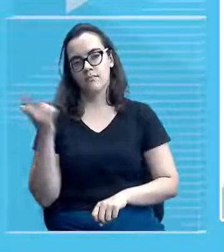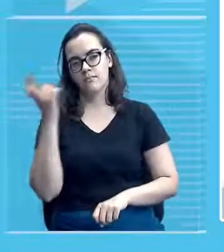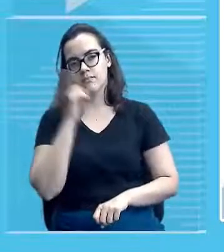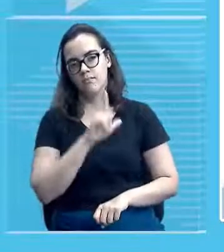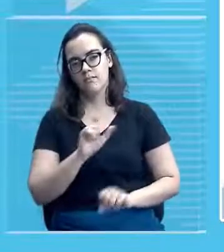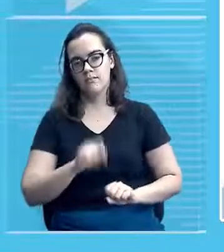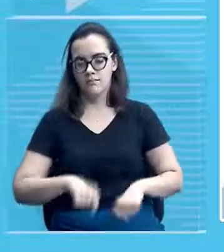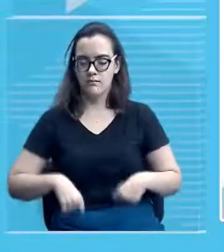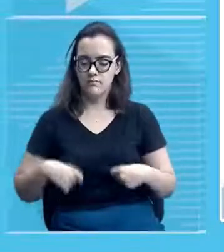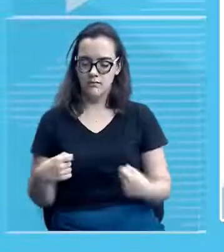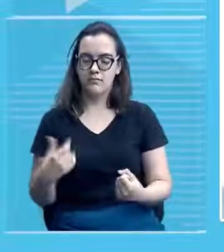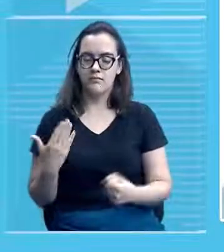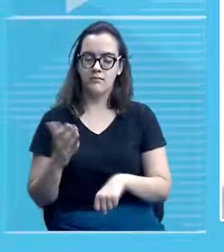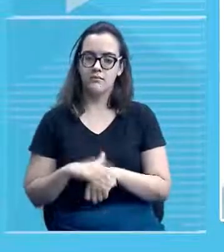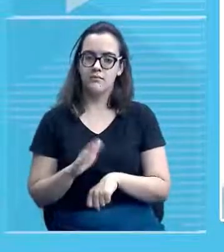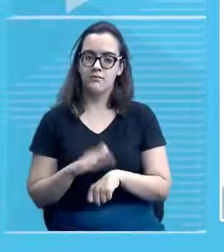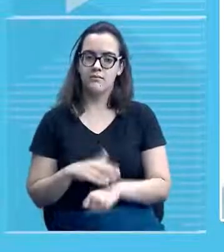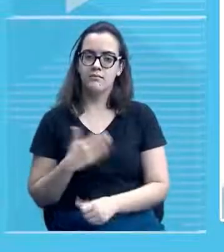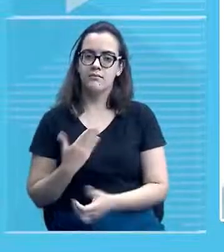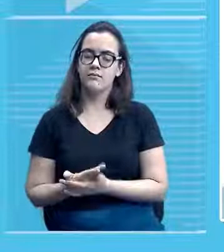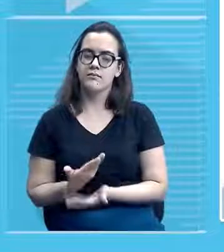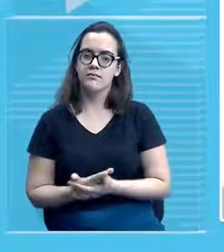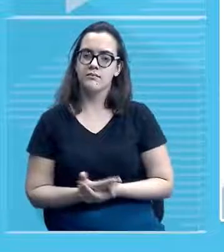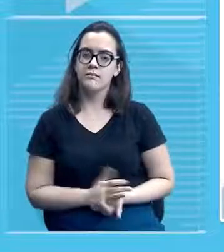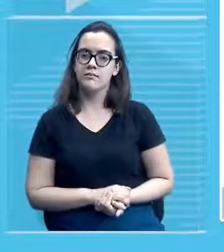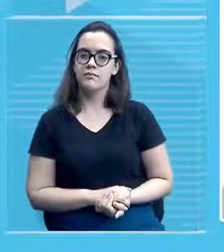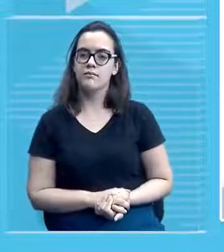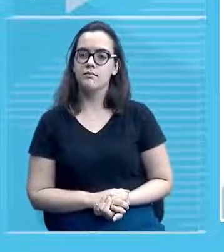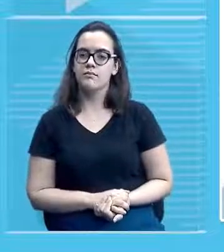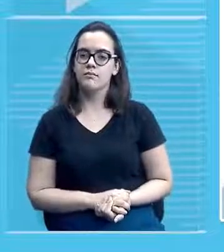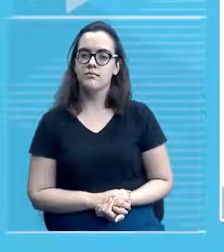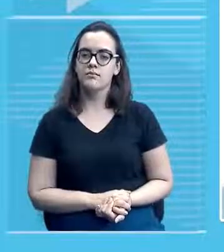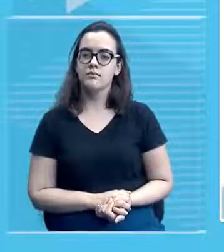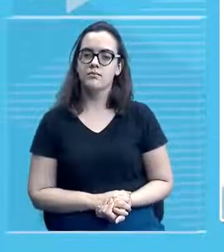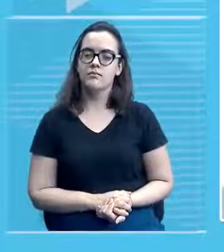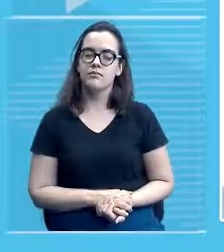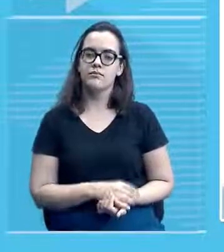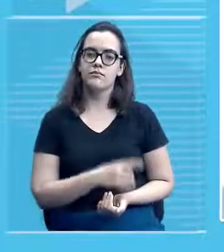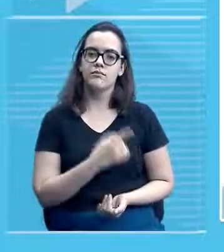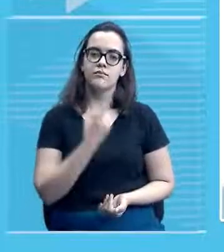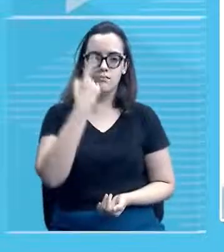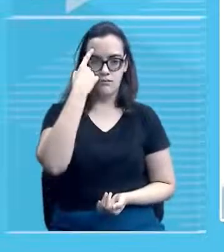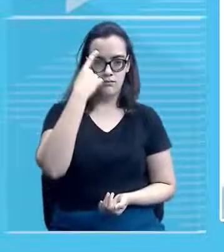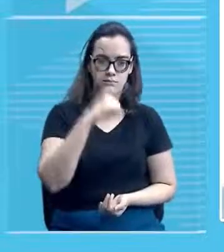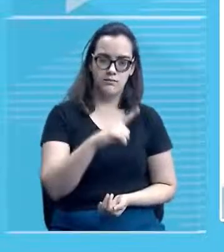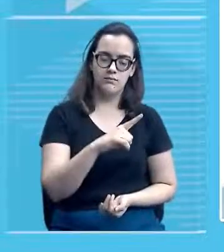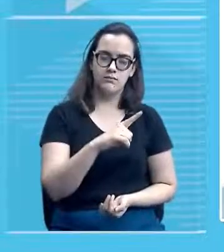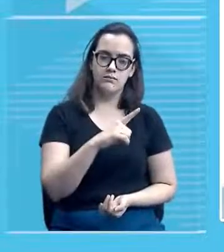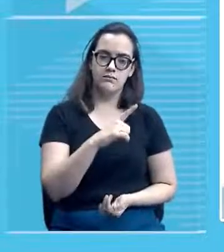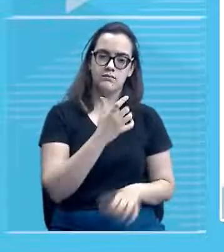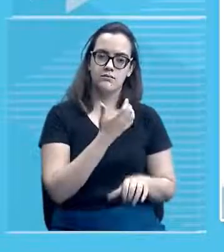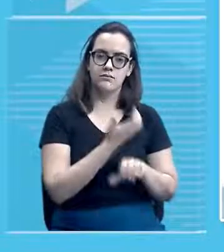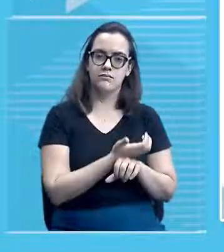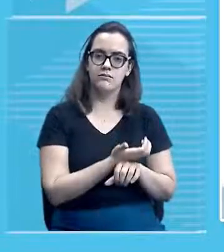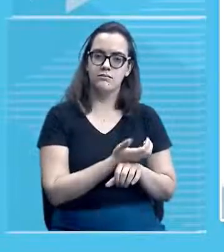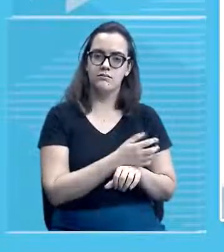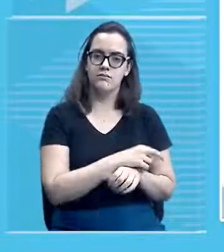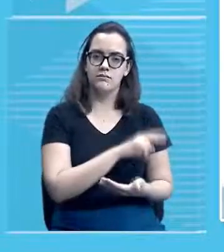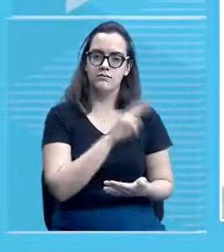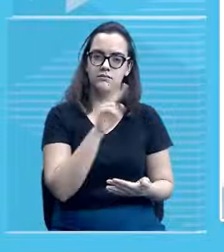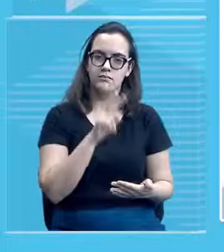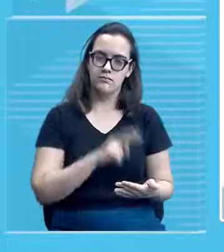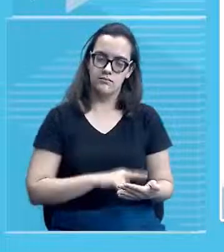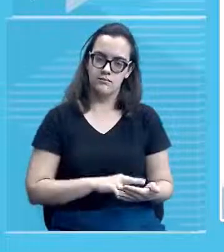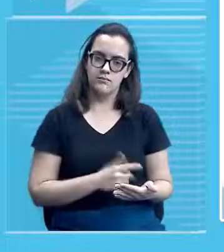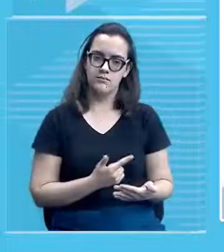e aí num dia você associa ali o estudo de uma disciplina que é mais leitura com